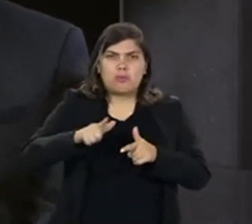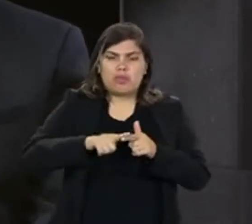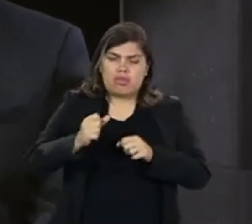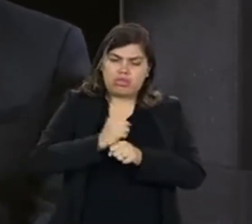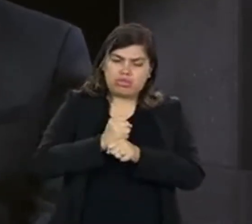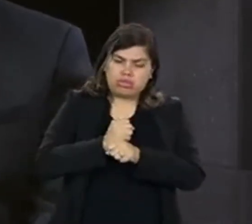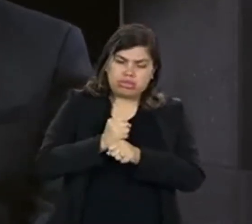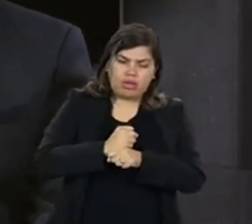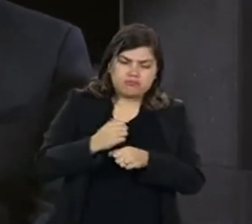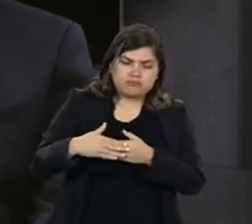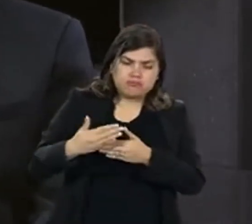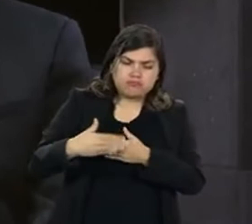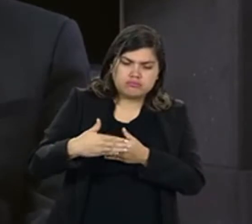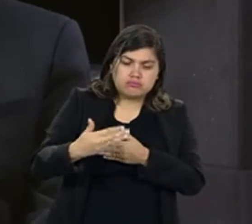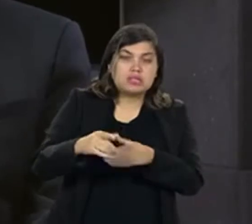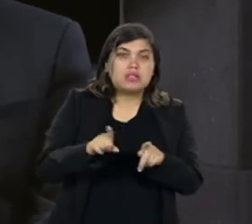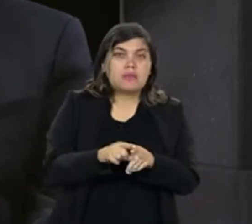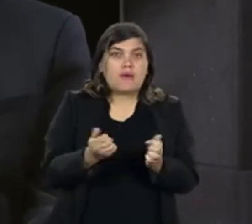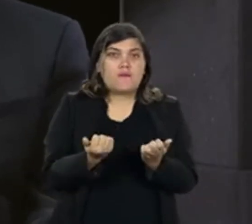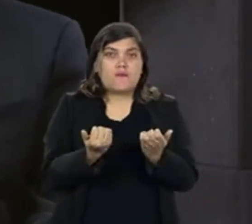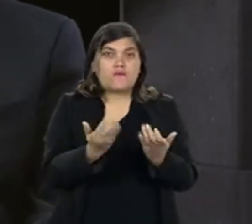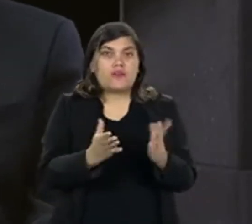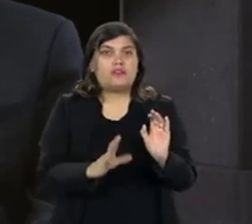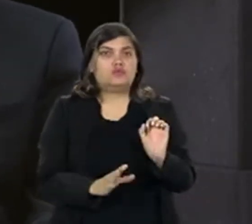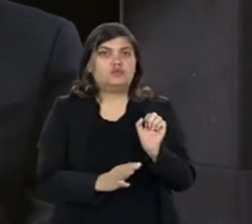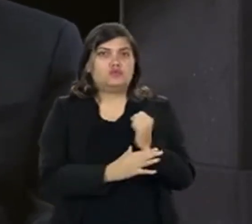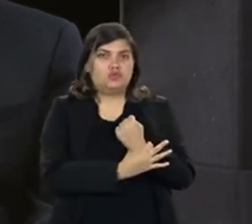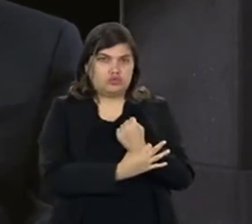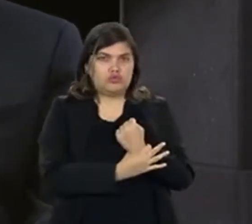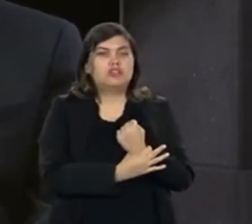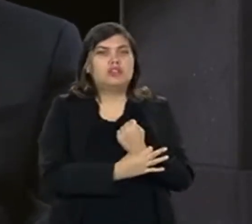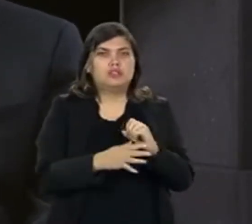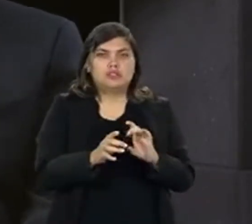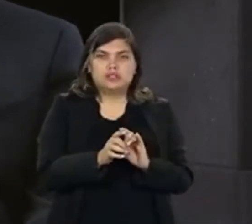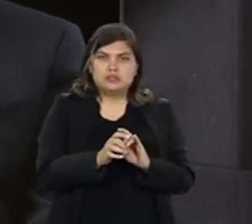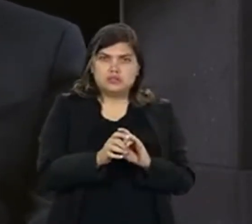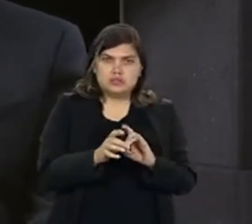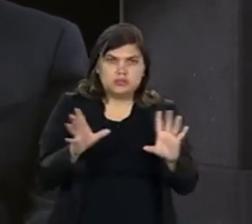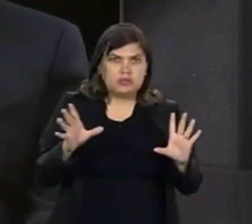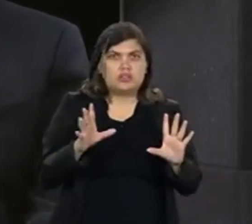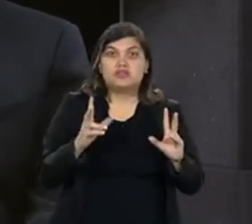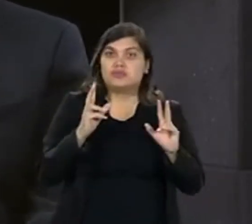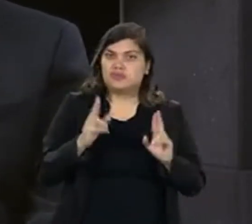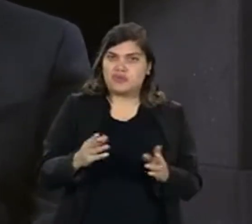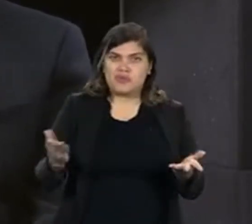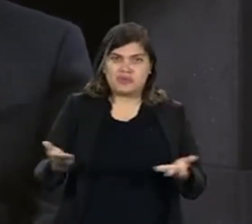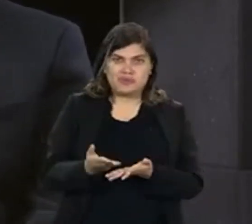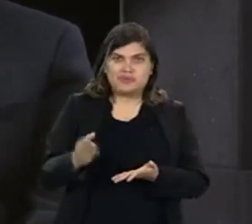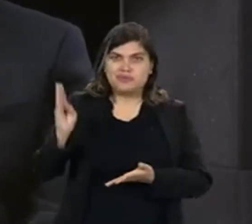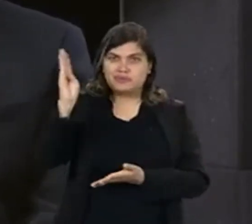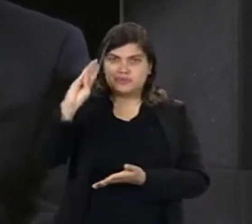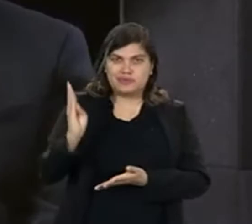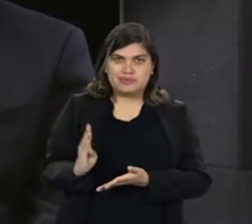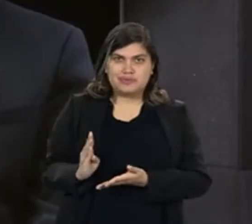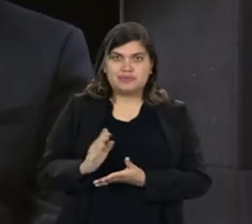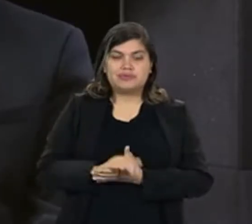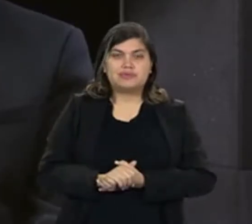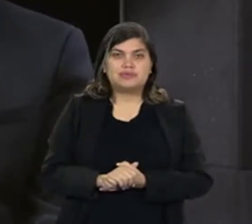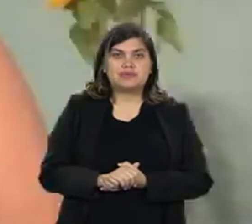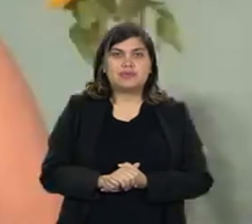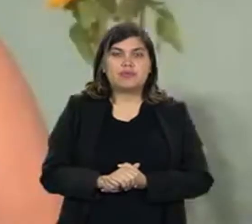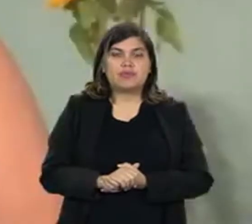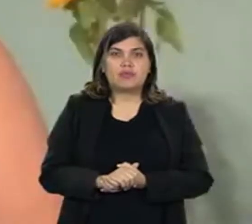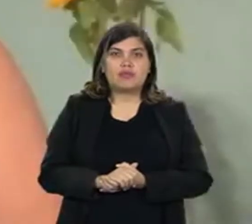problemas ao longo dos anos e que ofereceu tanta segurança para a democracia como no caso da democracia